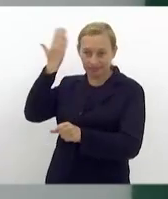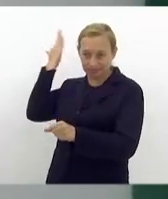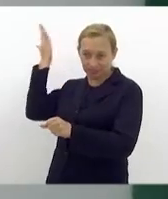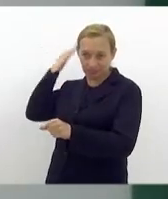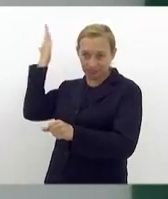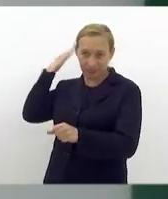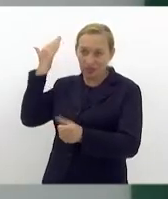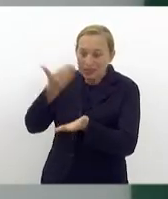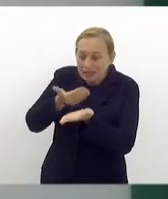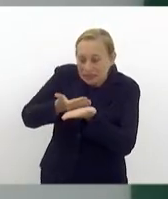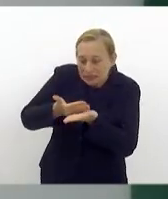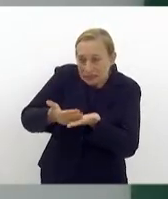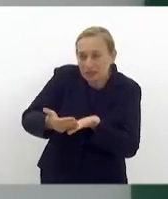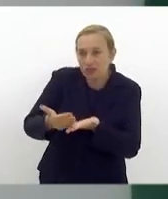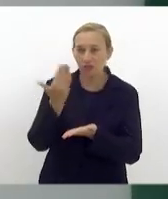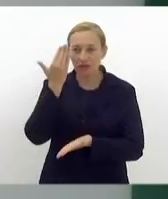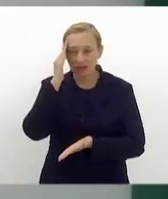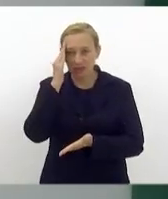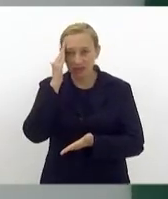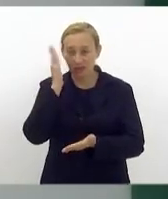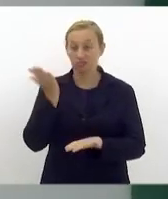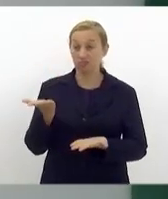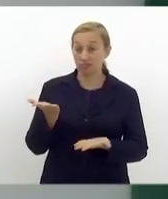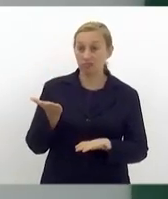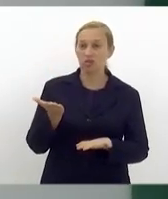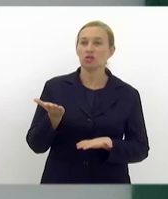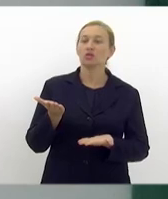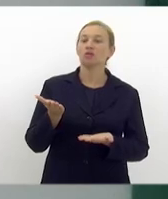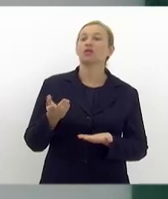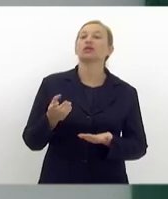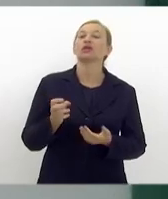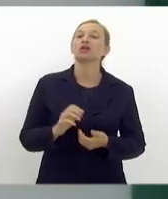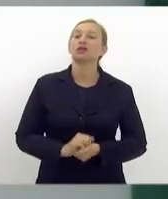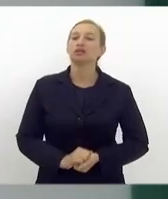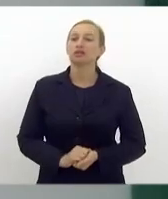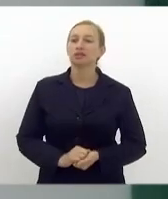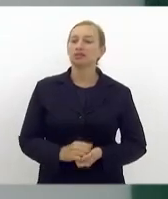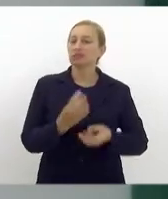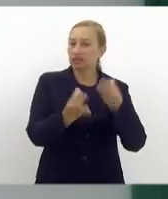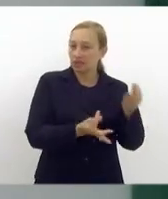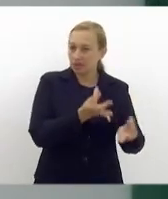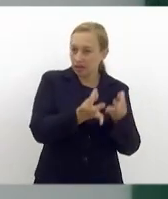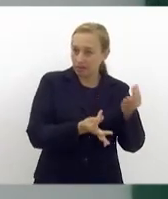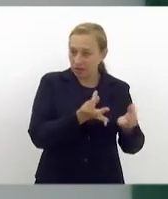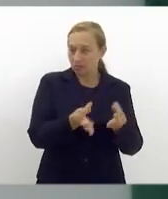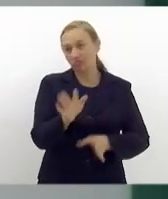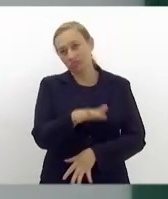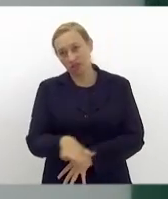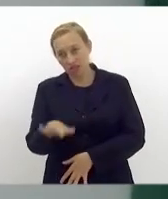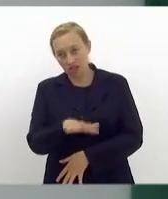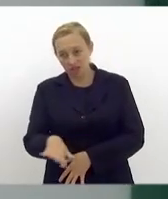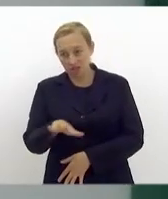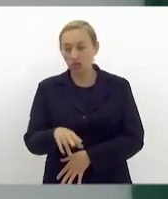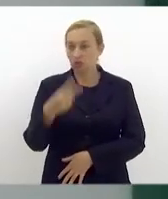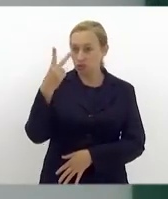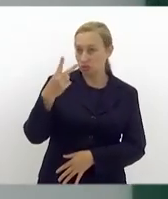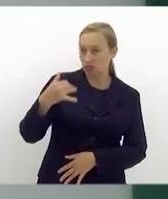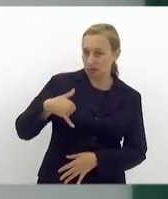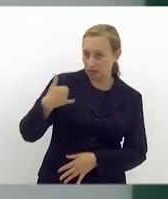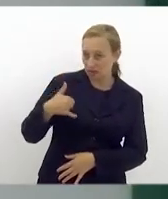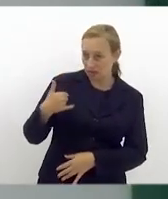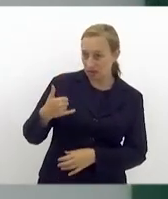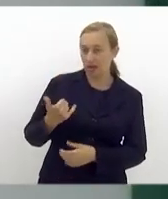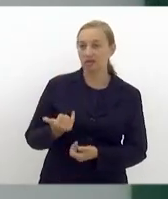ela começou a intervenção de forma precoce, com dois anos. Então, pessoal, é muito importante